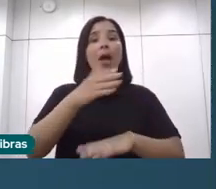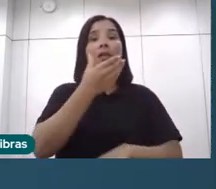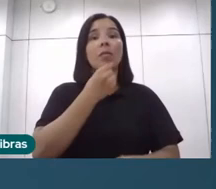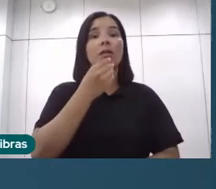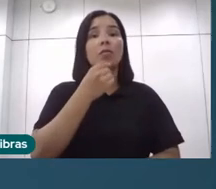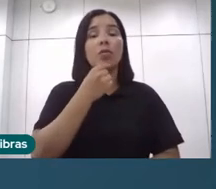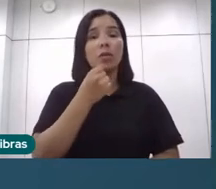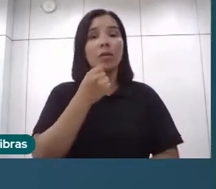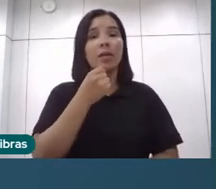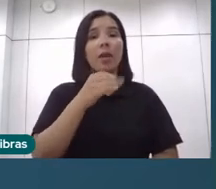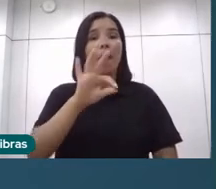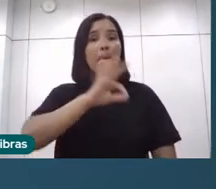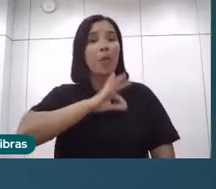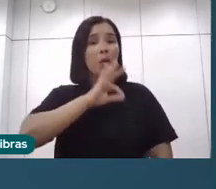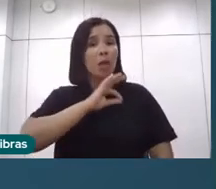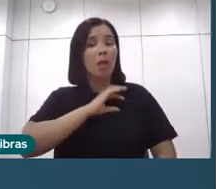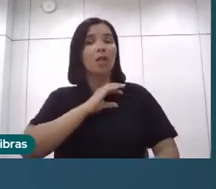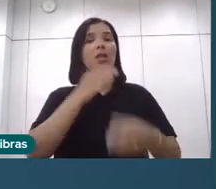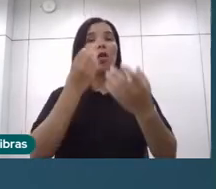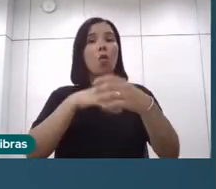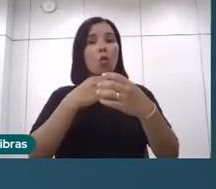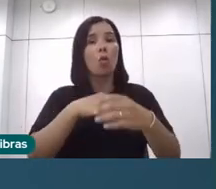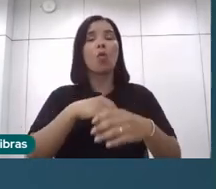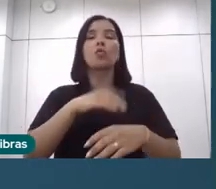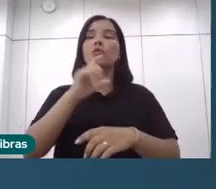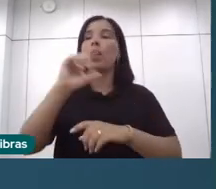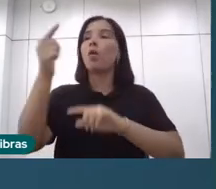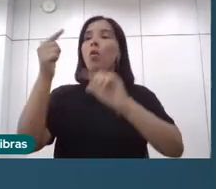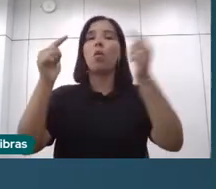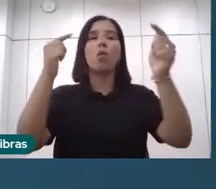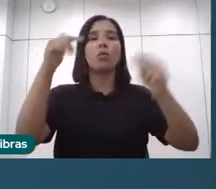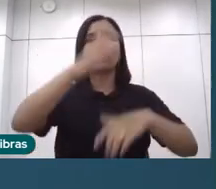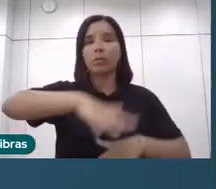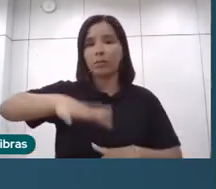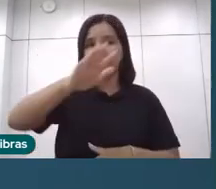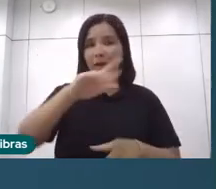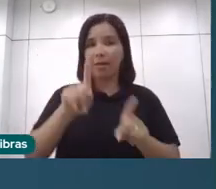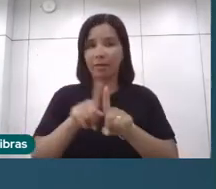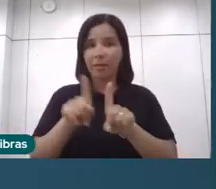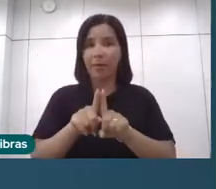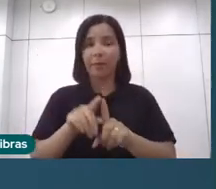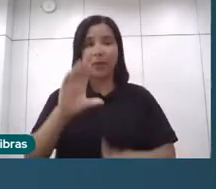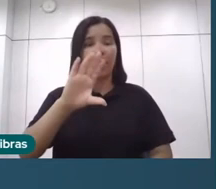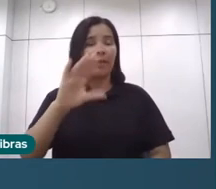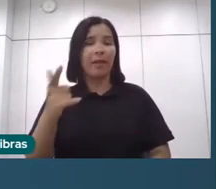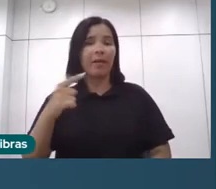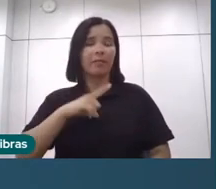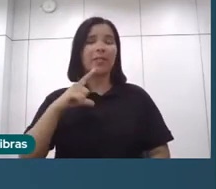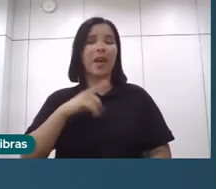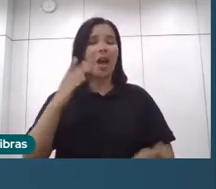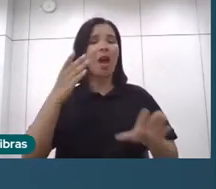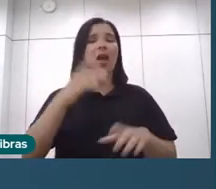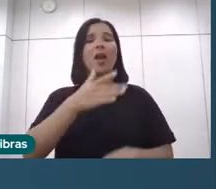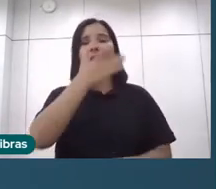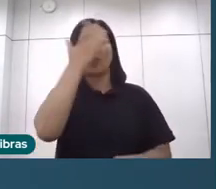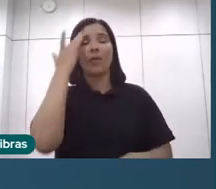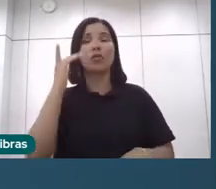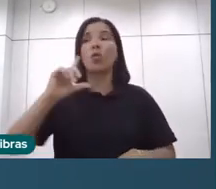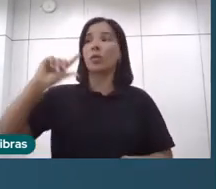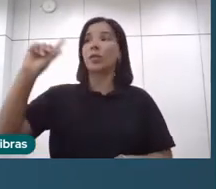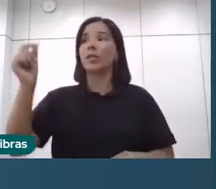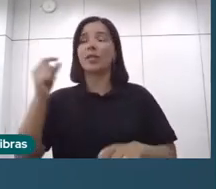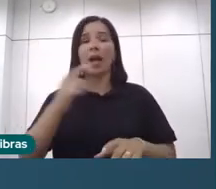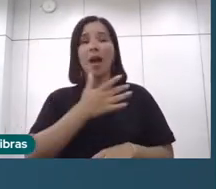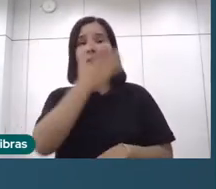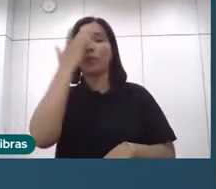polícias, que teve mais concursos relativamente a outras áreas, né? Então, claro, aí tem os egressos, enfim, tem os que saem, etc., mas no